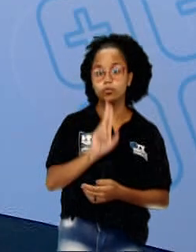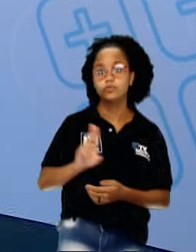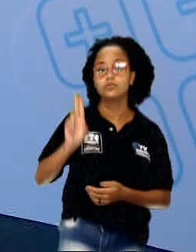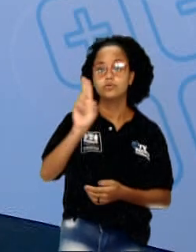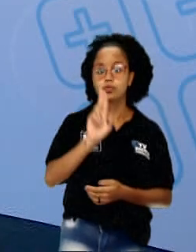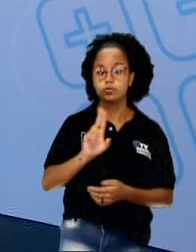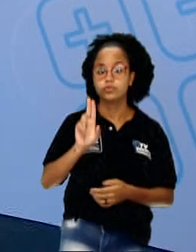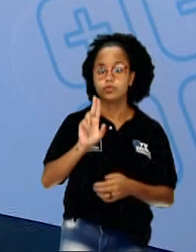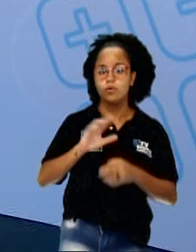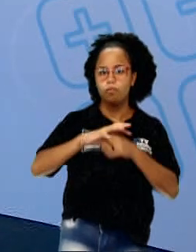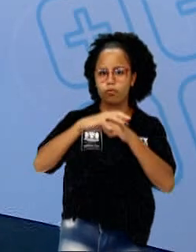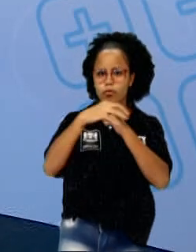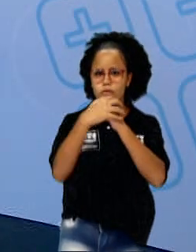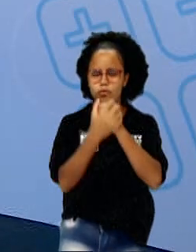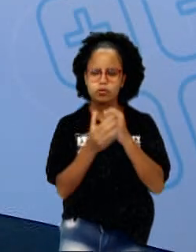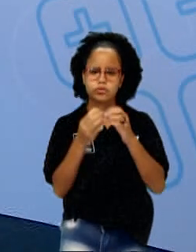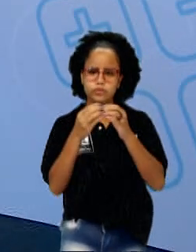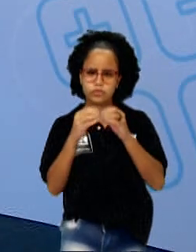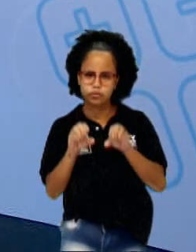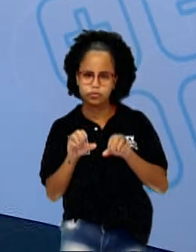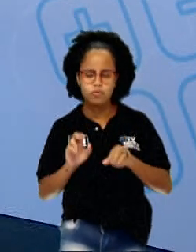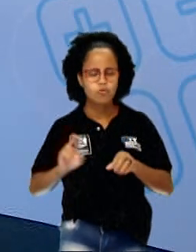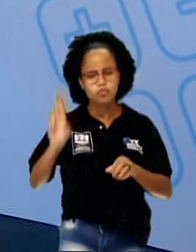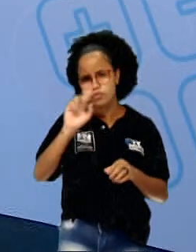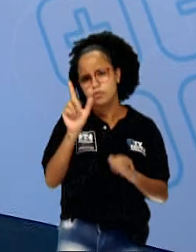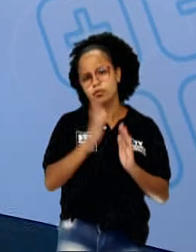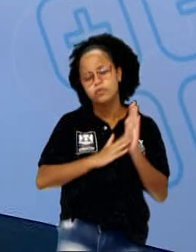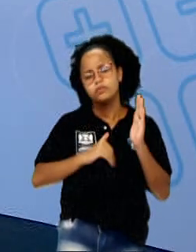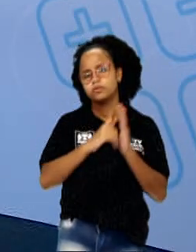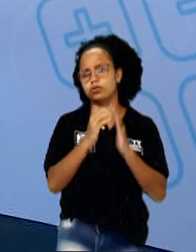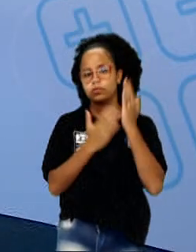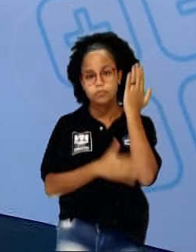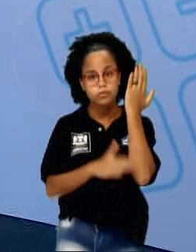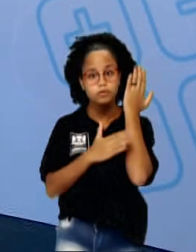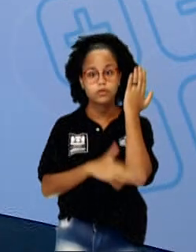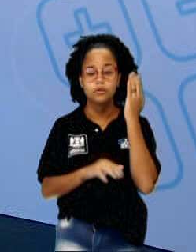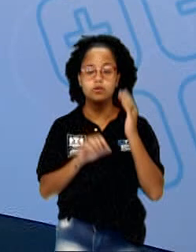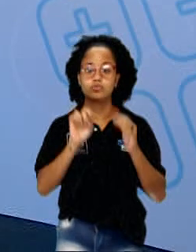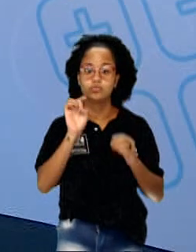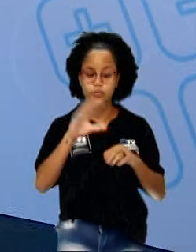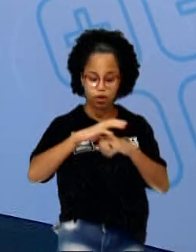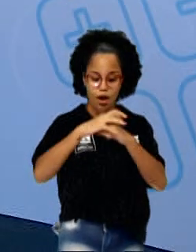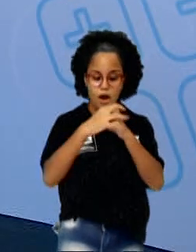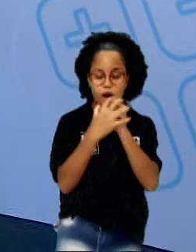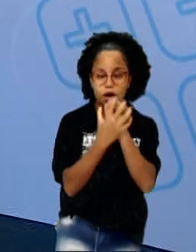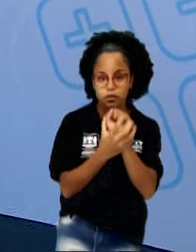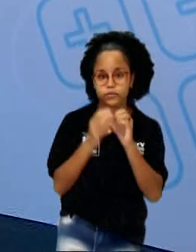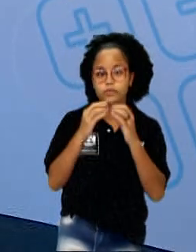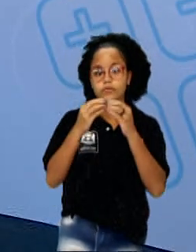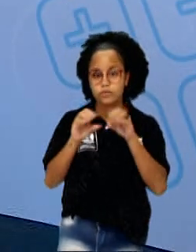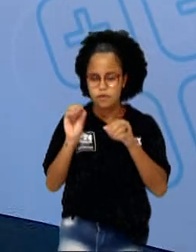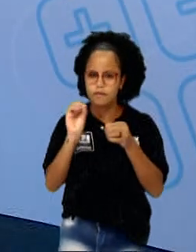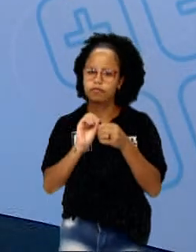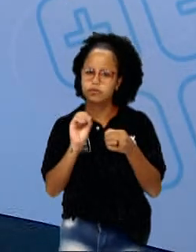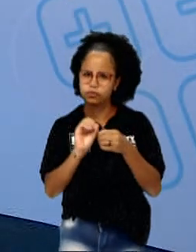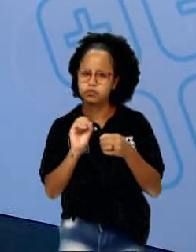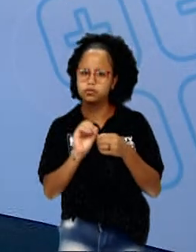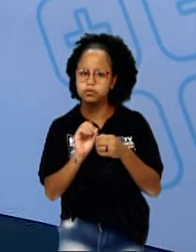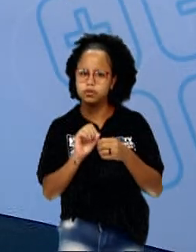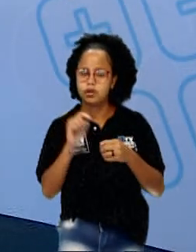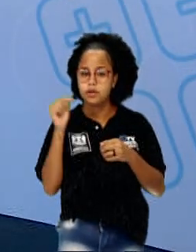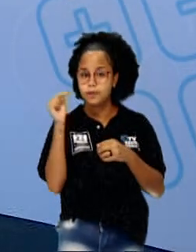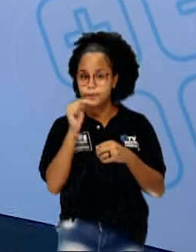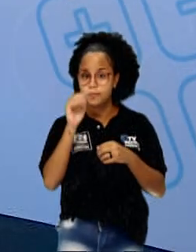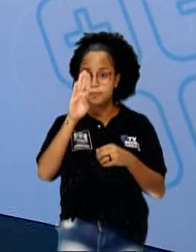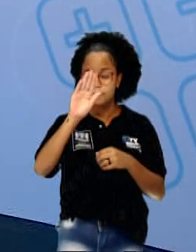ovo, né? Ele não usou tinta, madeira, gestão. Ele usou casca de ovo para fazer essa escultura. E na Baleia,